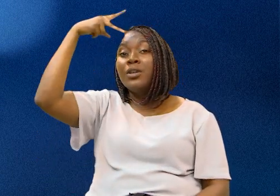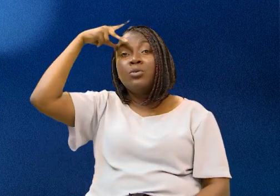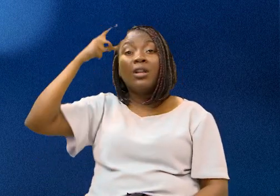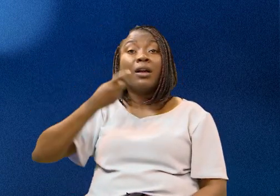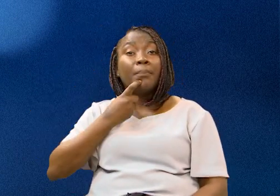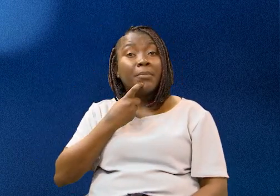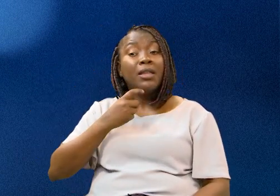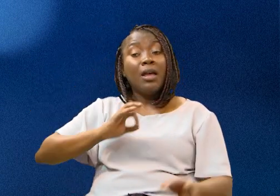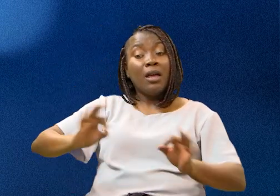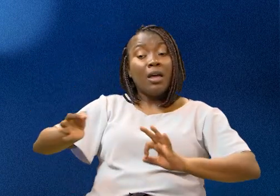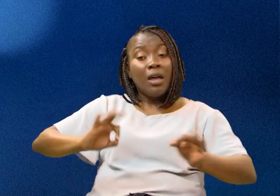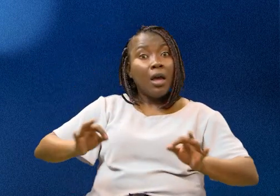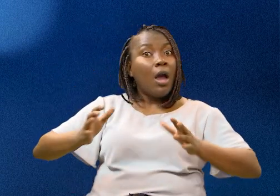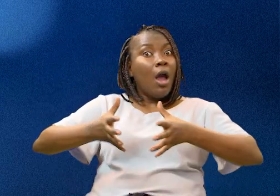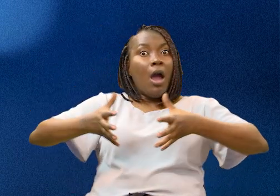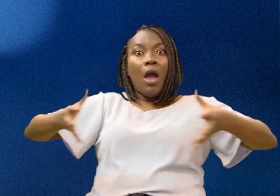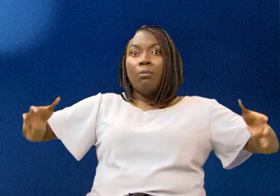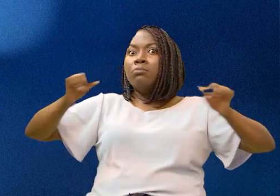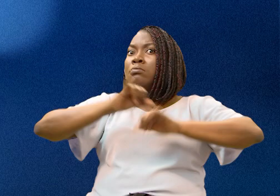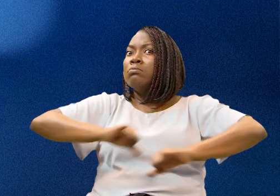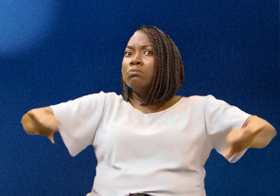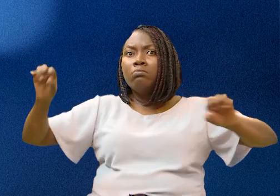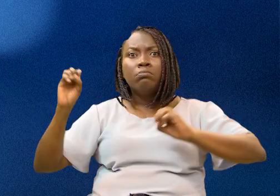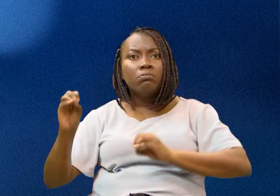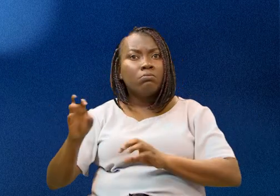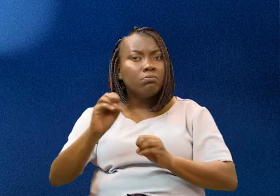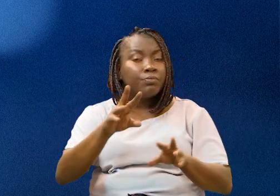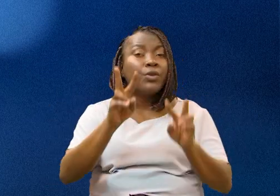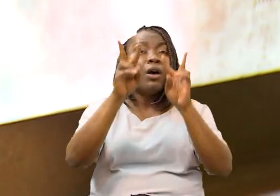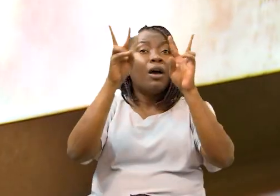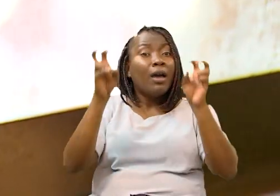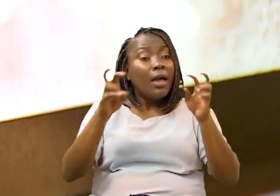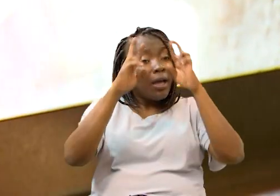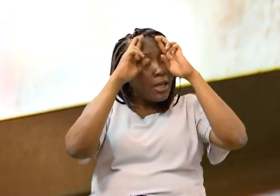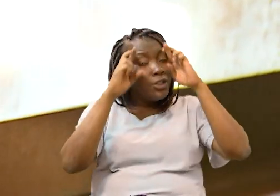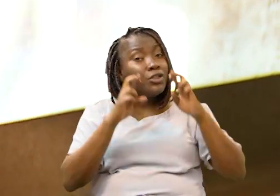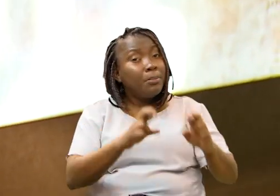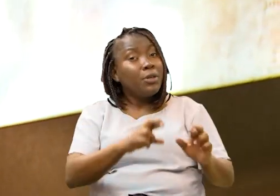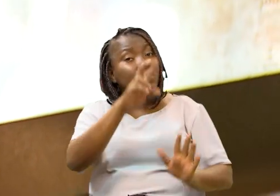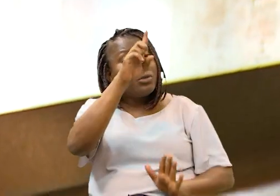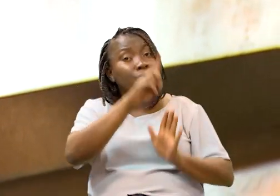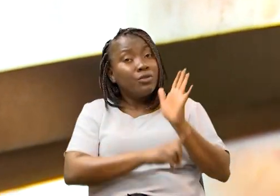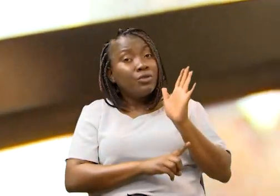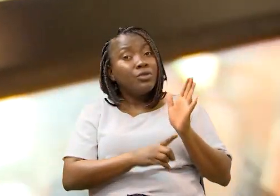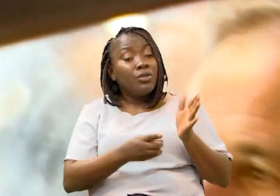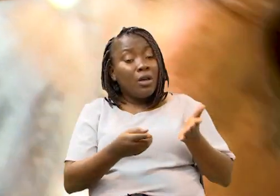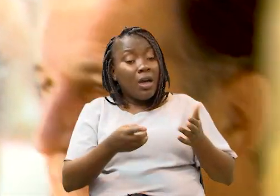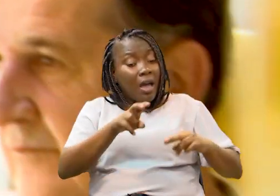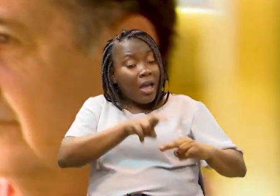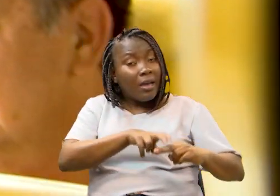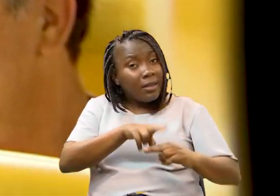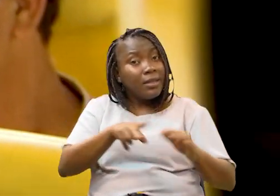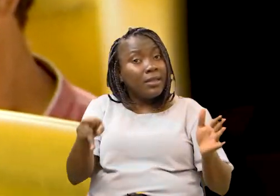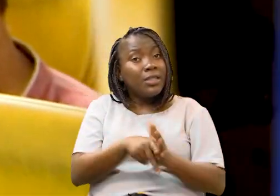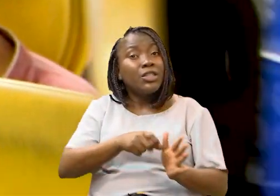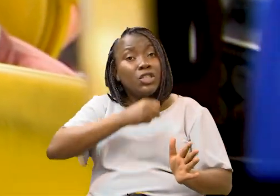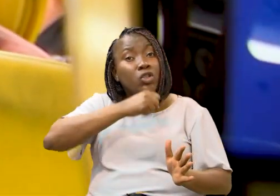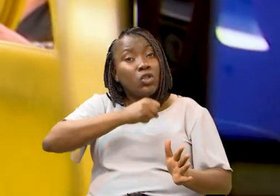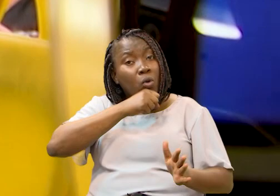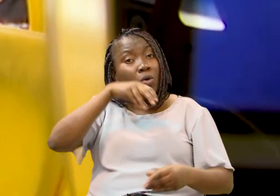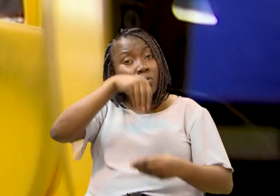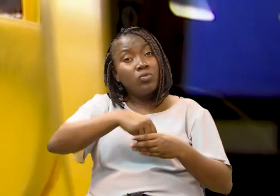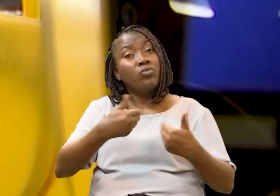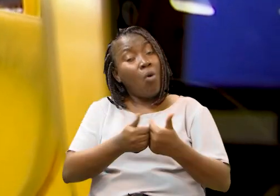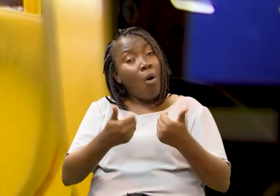Prefeitura de Campinas que realize uma ampla campanha educativa sobre o respeito aos assentos reservados para os